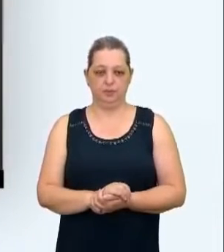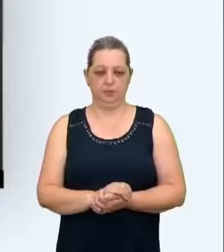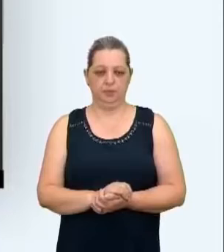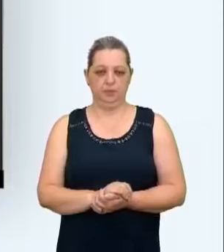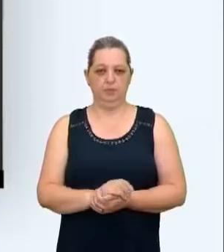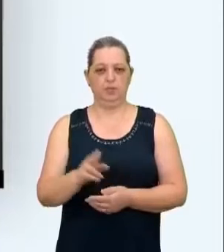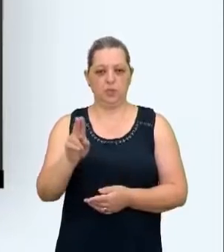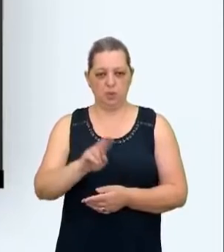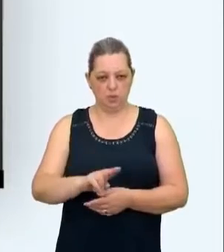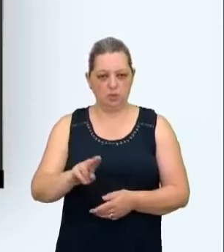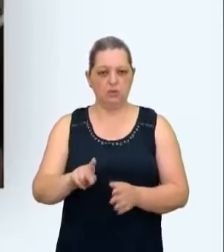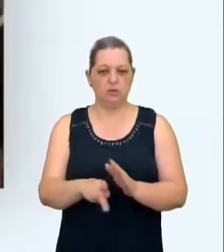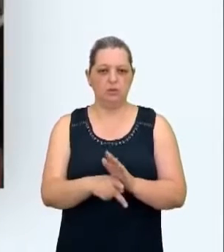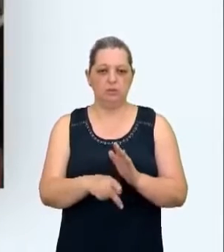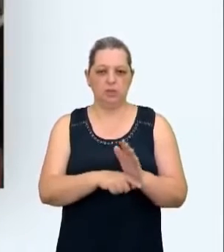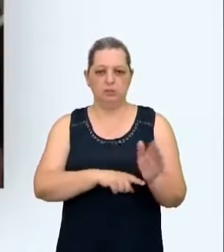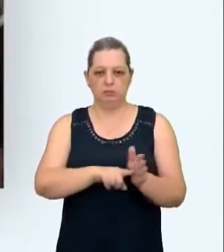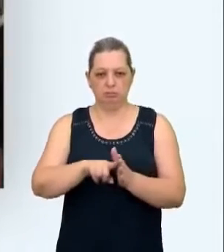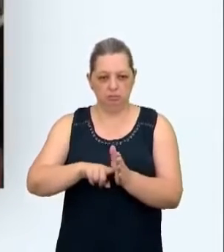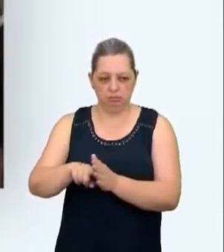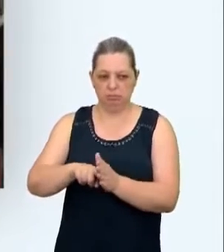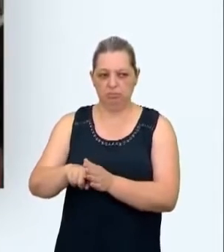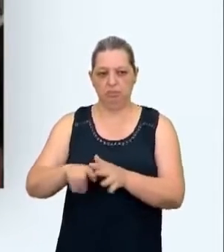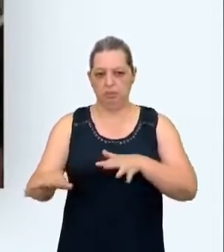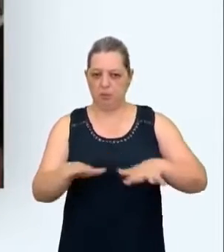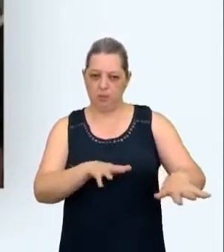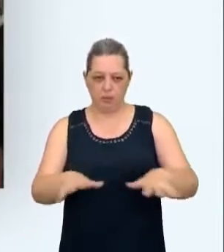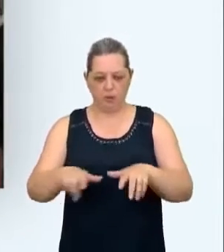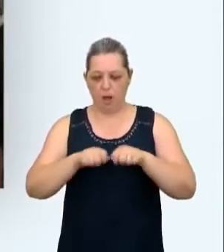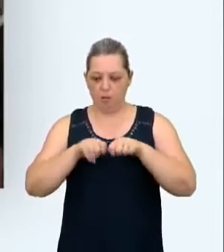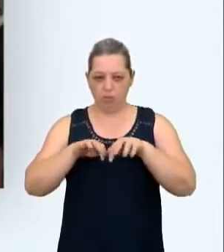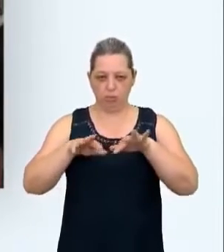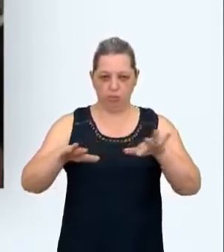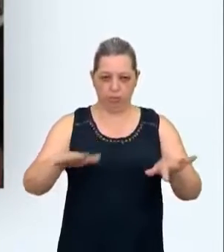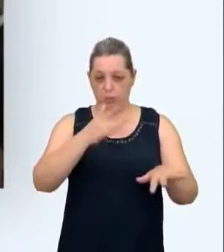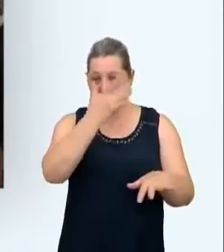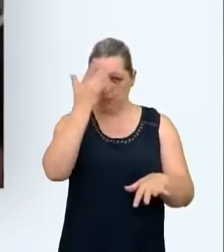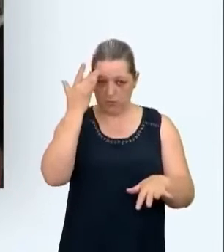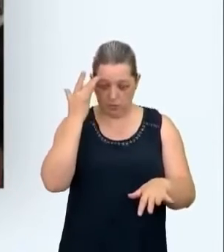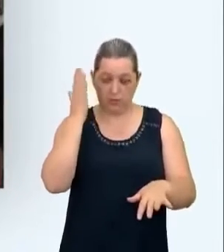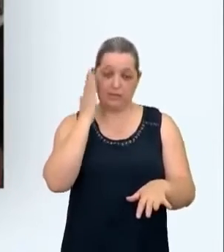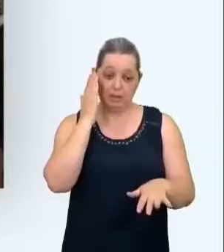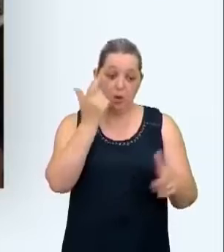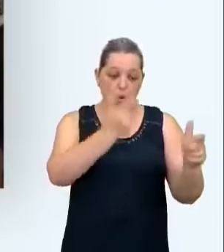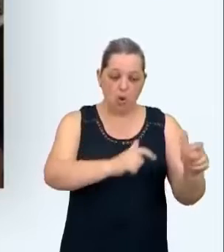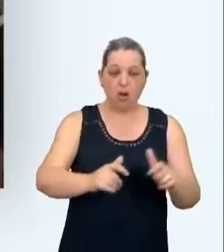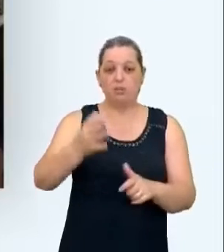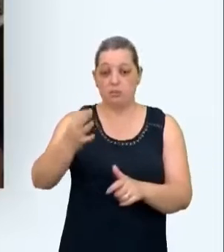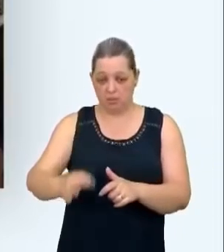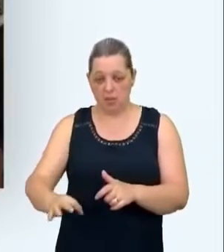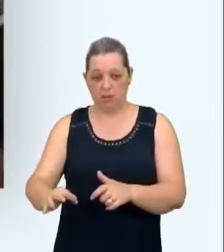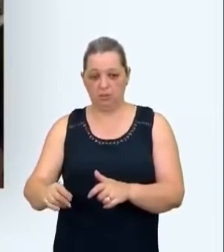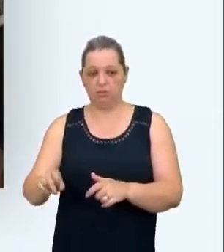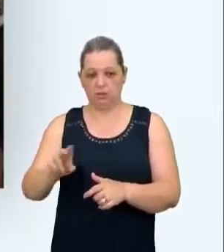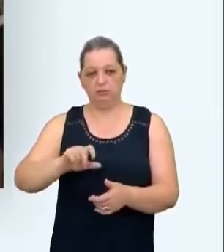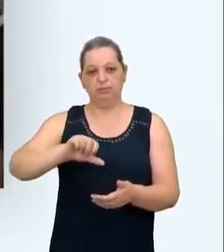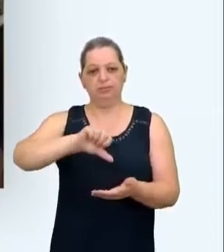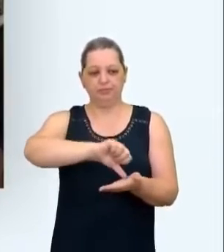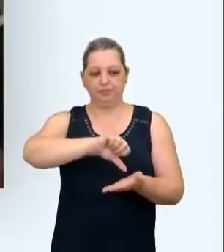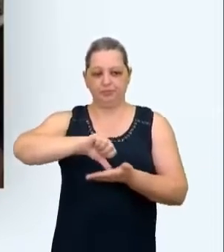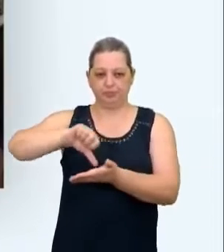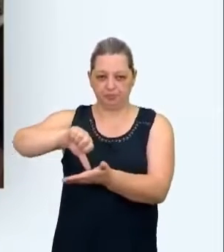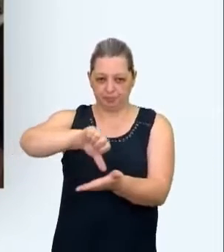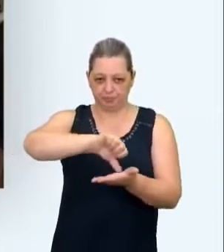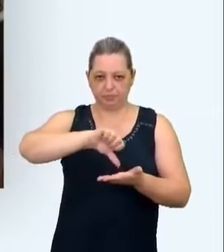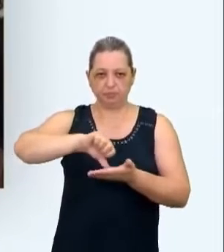Usando o poder de mobilização de um grande número de pessoas e sabendo exatamente onde elas estavam, criamos um meio mais eficiente de fazer chegar